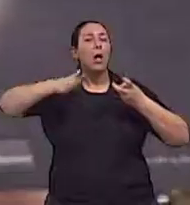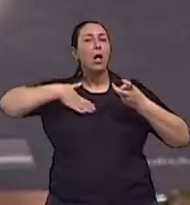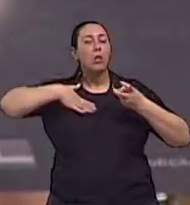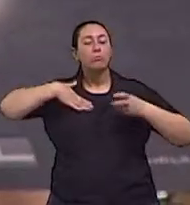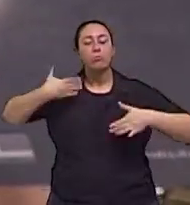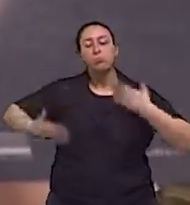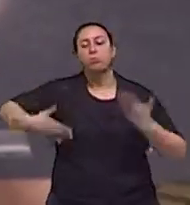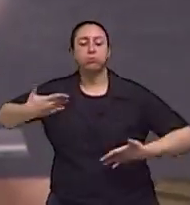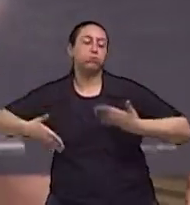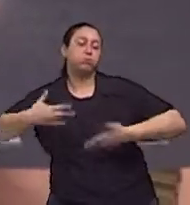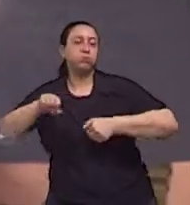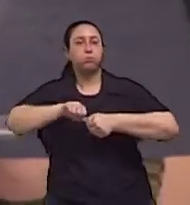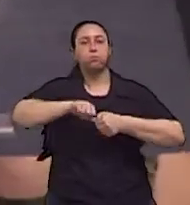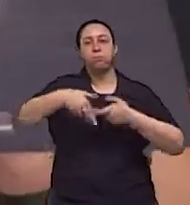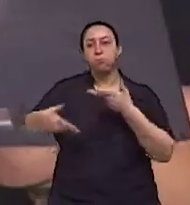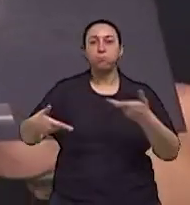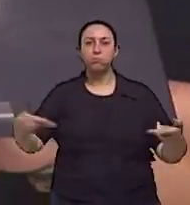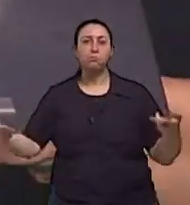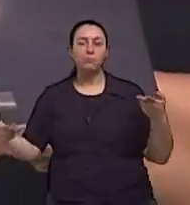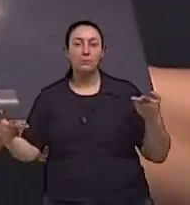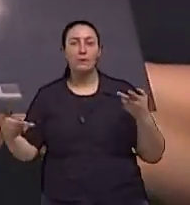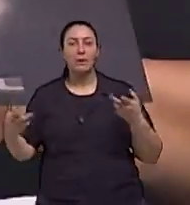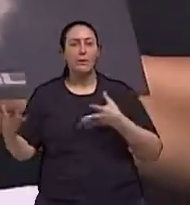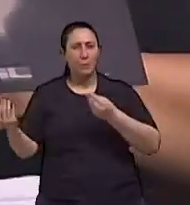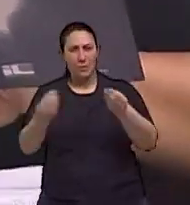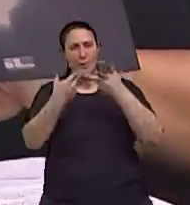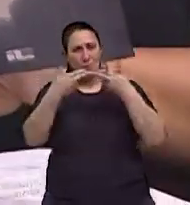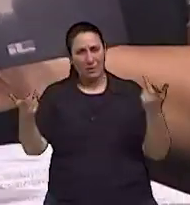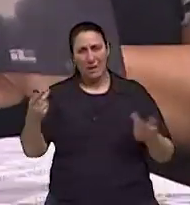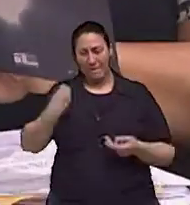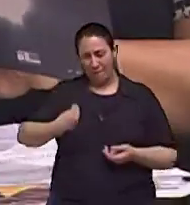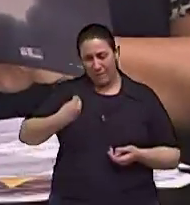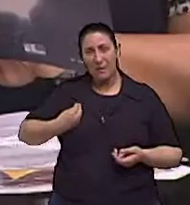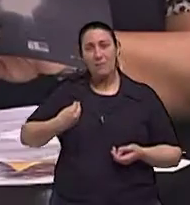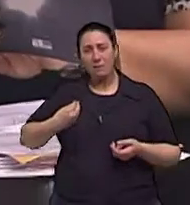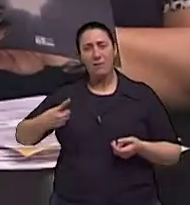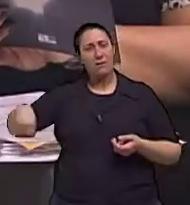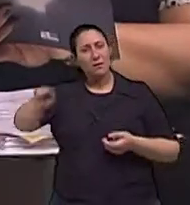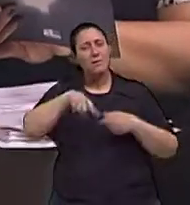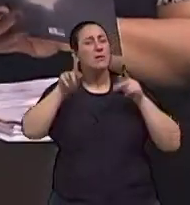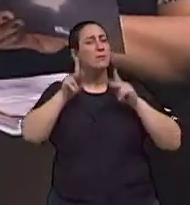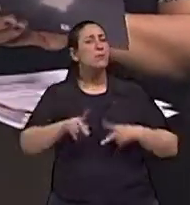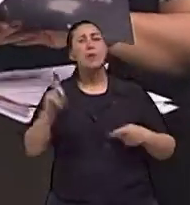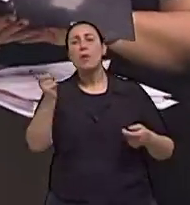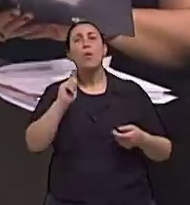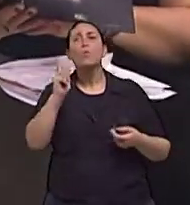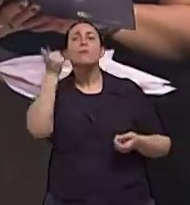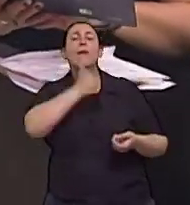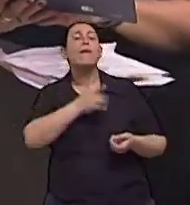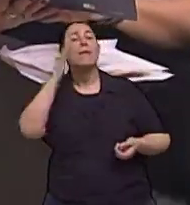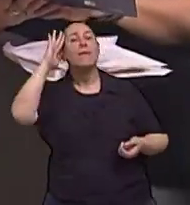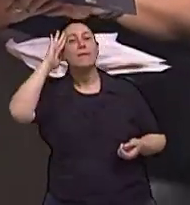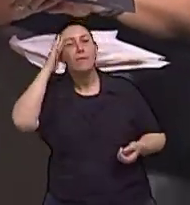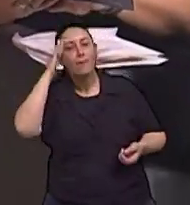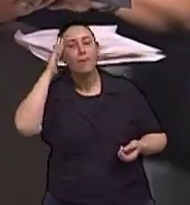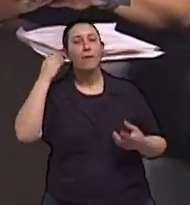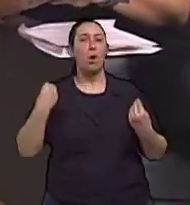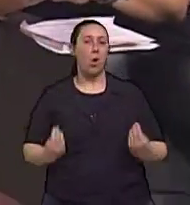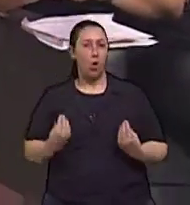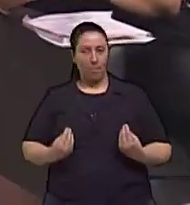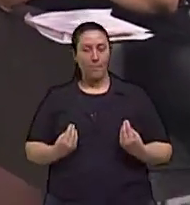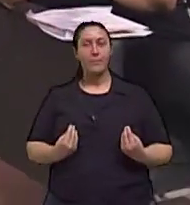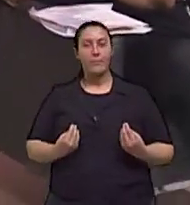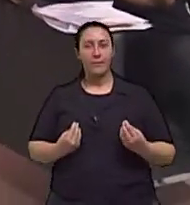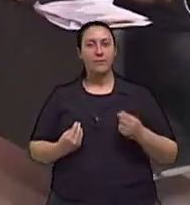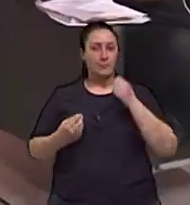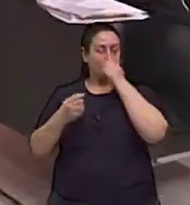nós precisamos entender que muitas coisas que acontecem na nossa vida elas acontecem sem que a gente consiga entender o que é de fato Tá, está